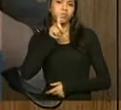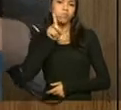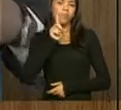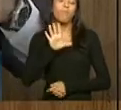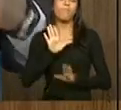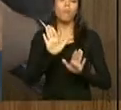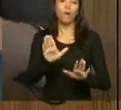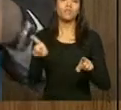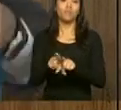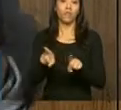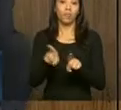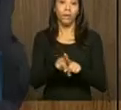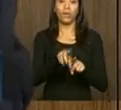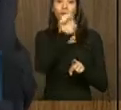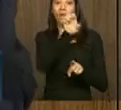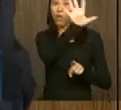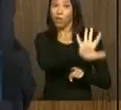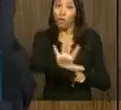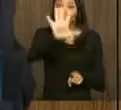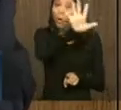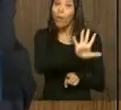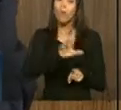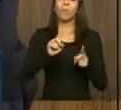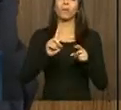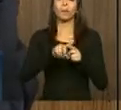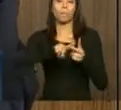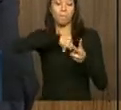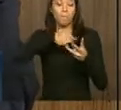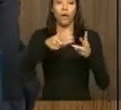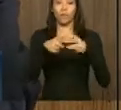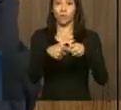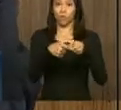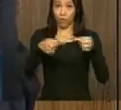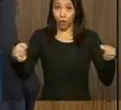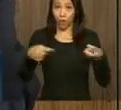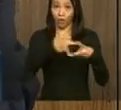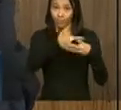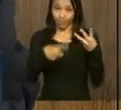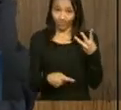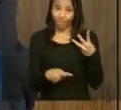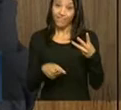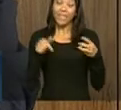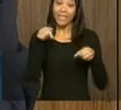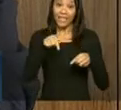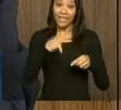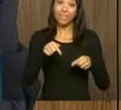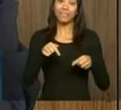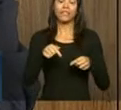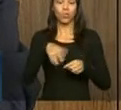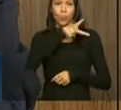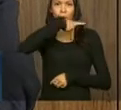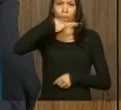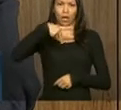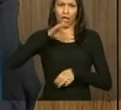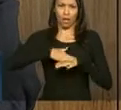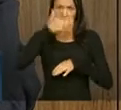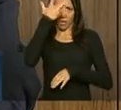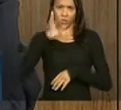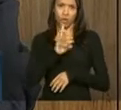mas também a Europa e o Japão. E nesse cenário, a presidência australiana propôs que os países então